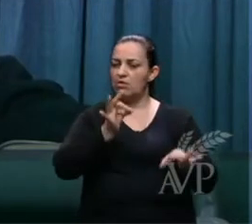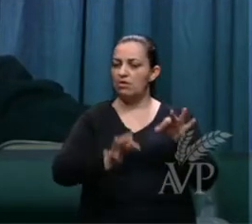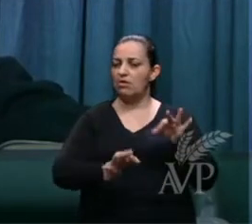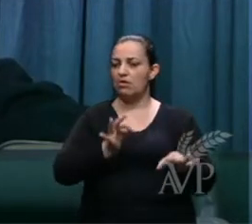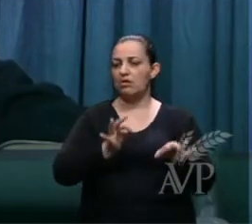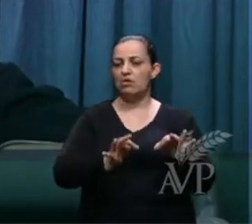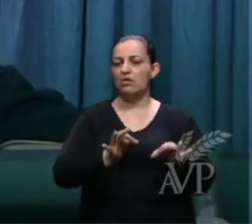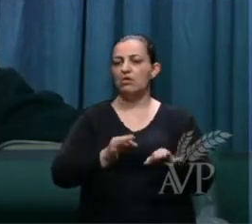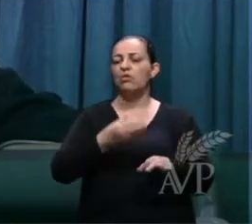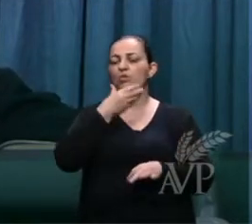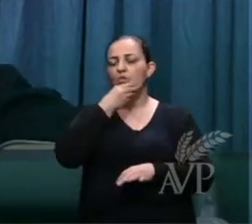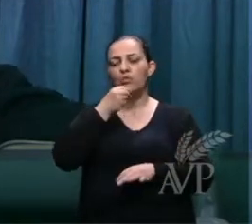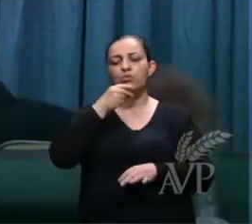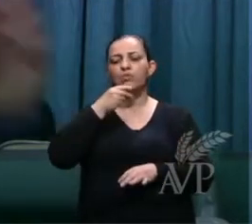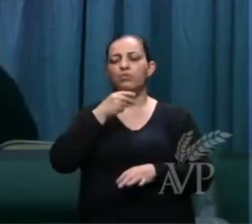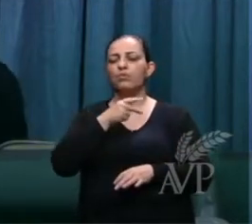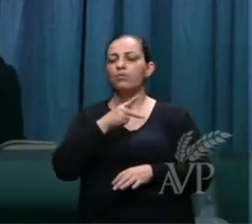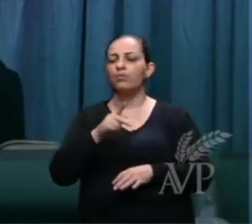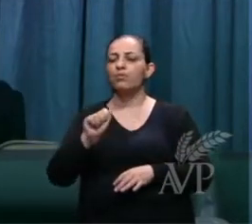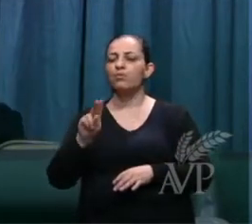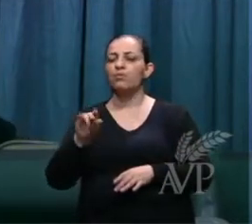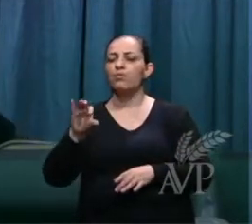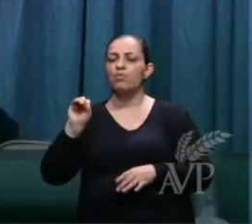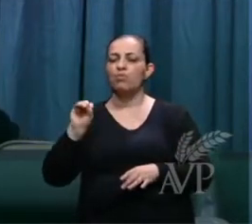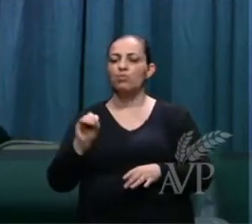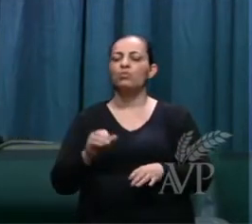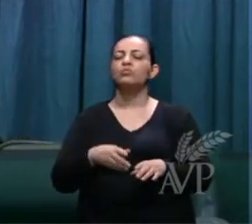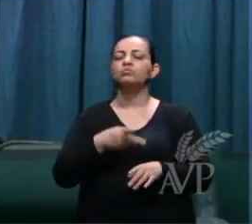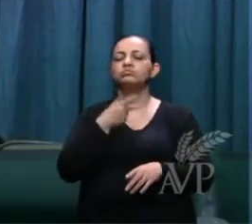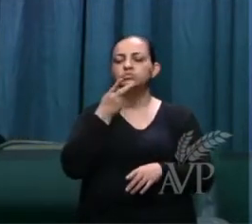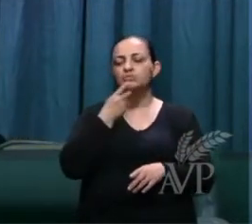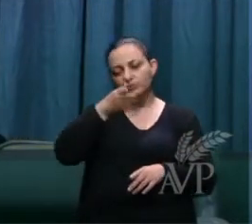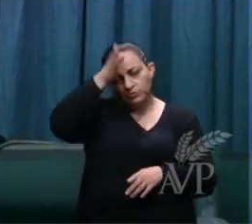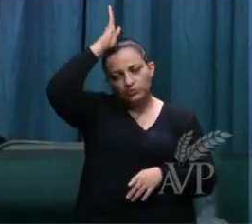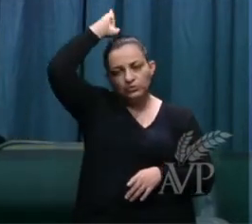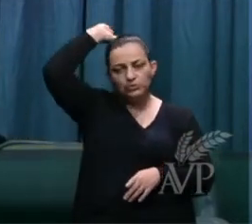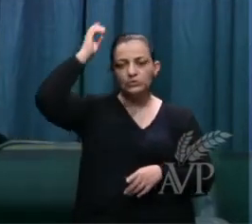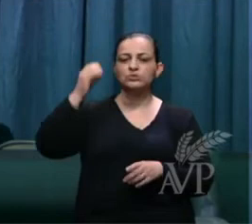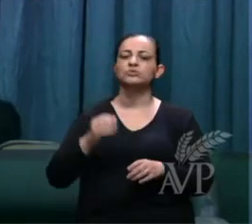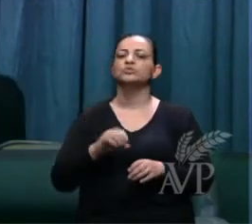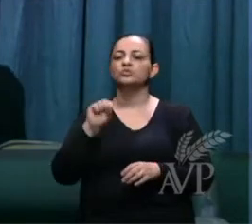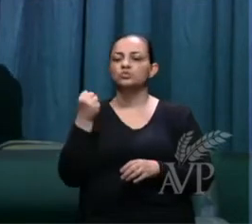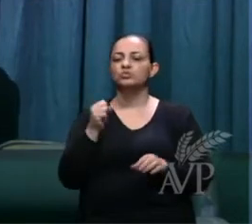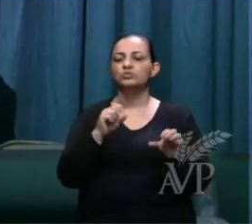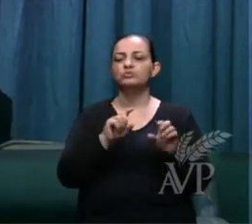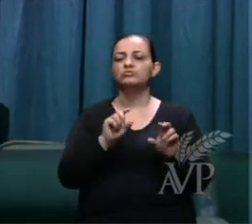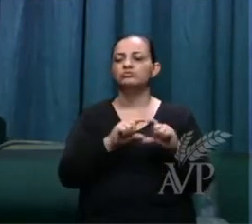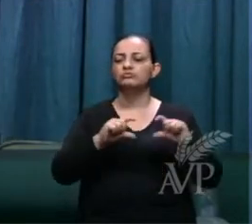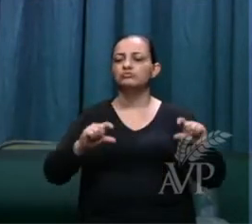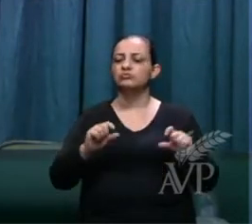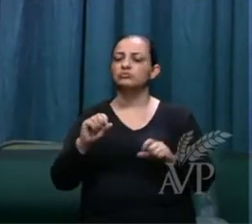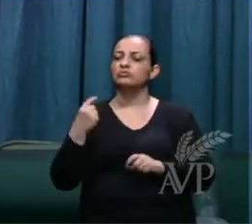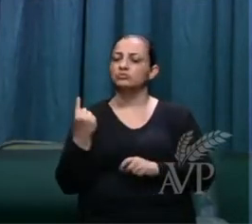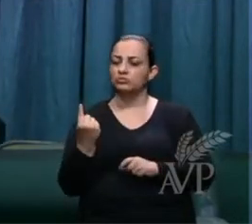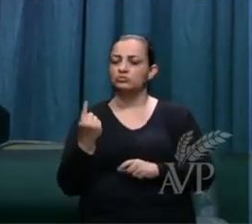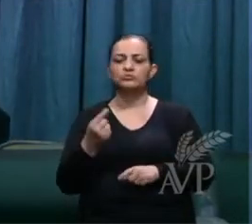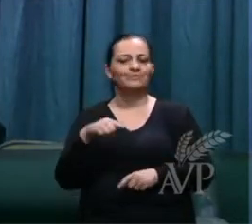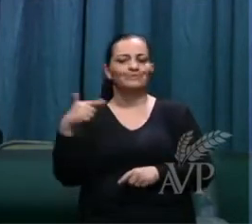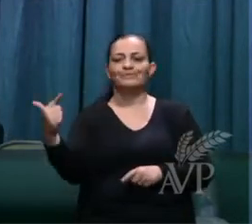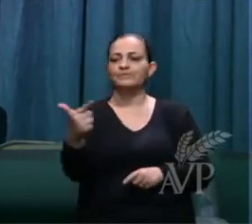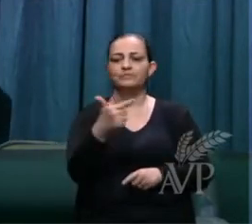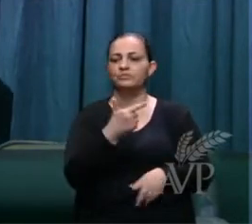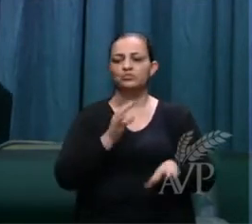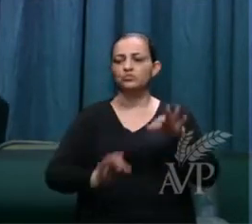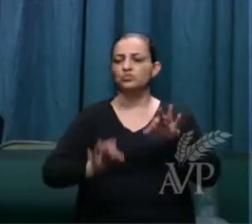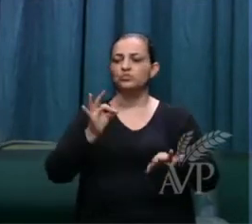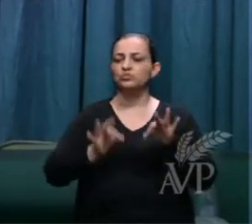Paulo nos disse em Romanos, capítulo 8, verso 1, que não há condenação para aqueles